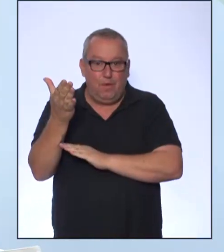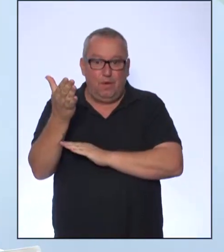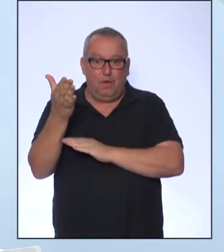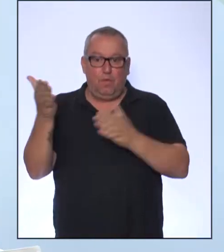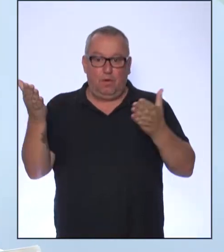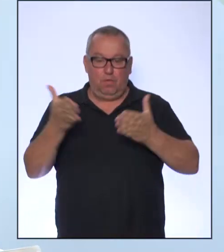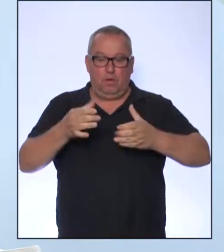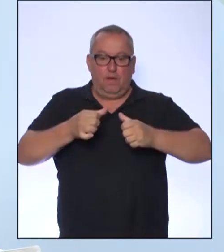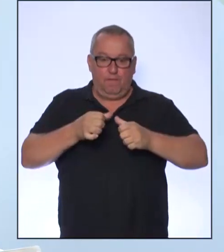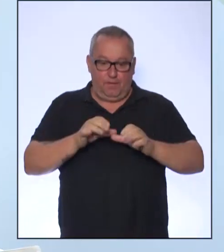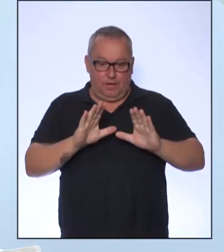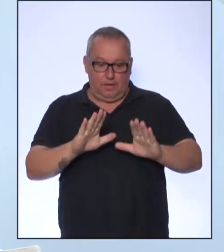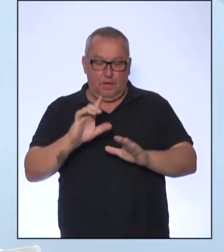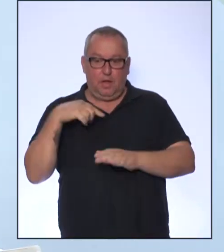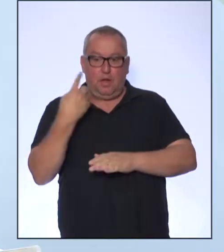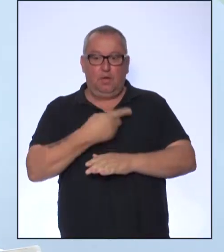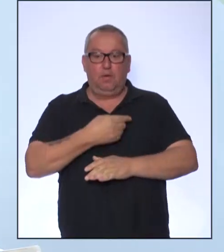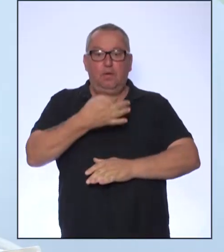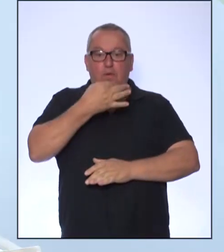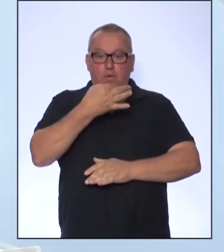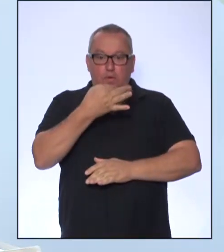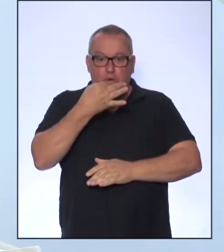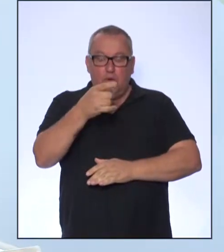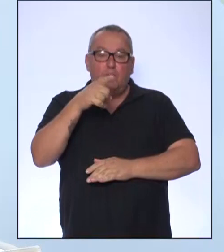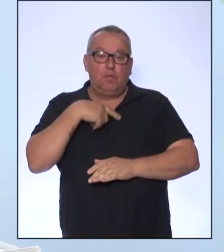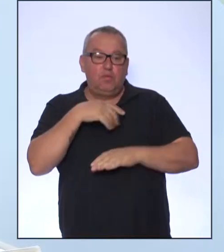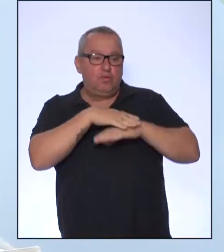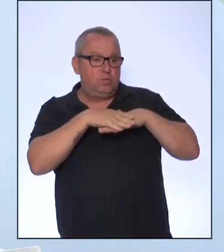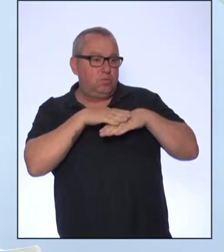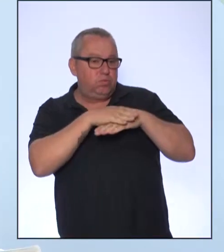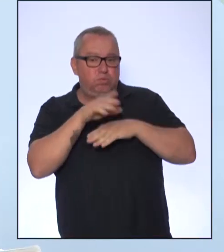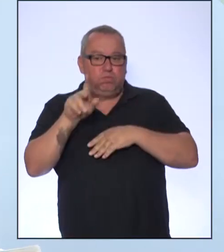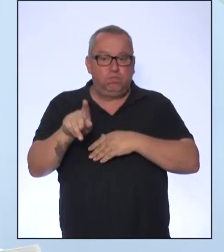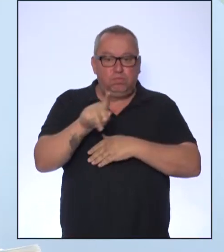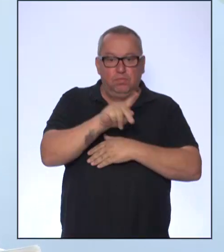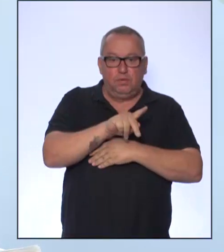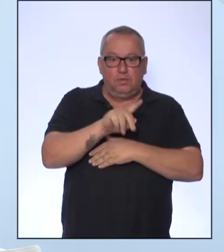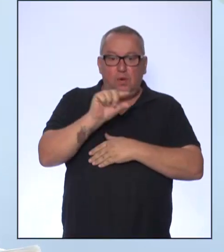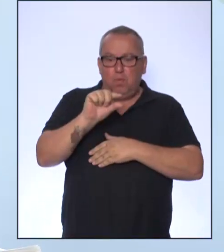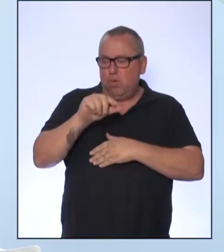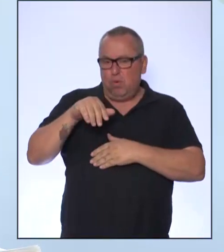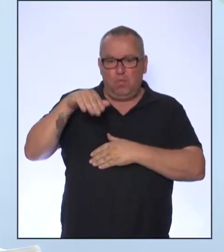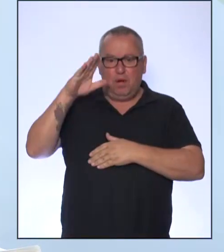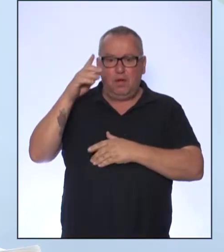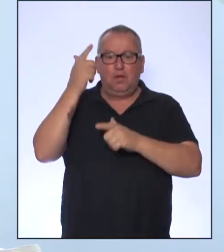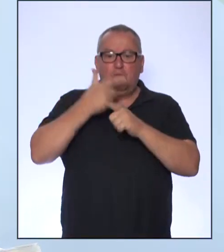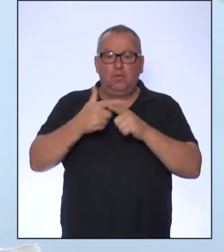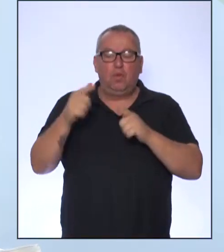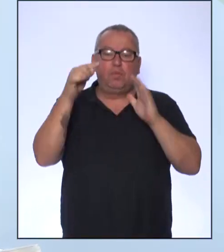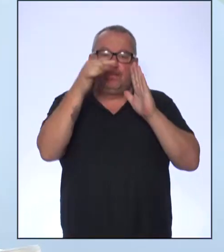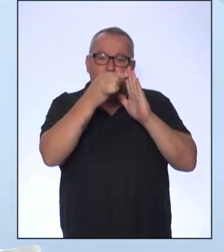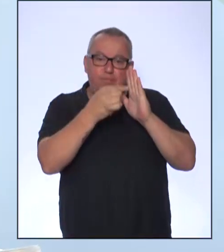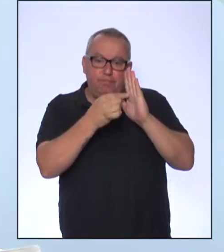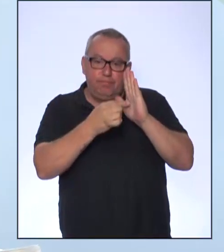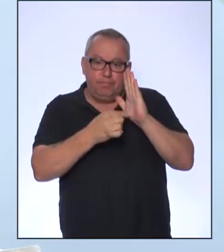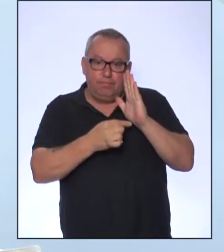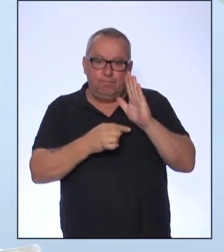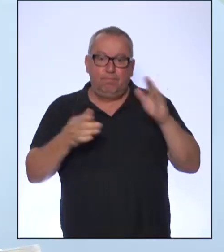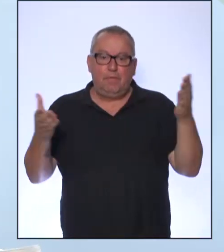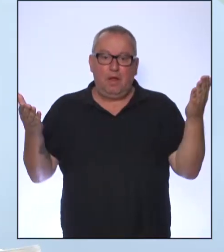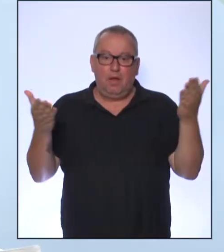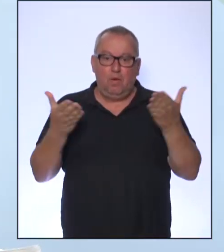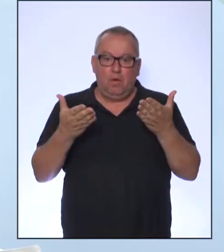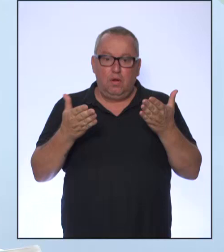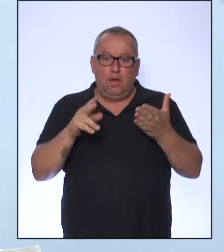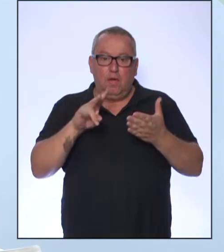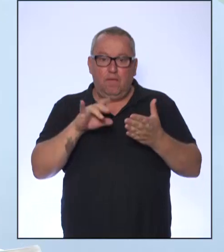nossa sugestão para você dialogar com o seu professor um pouco mais sobre esses pontos. E agora a gente vai